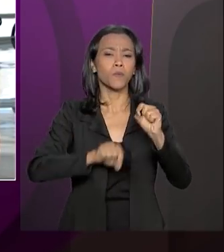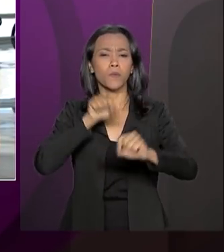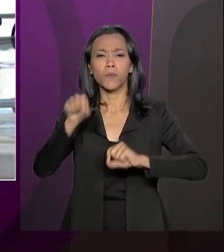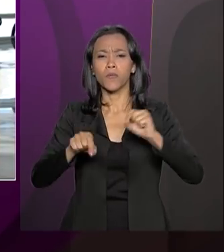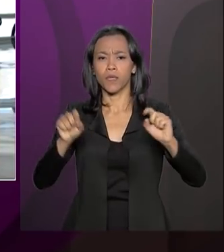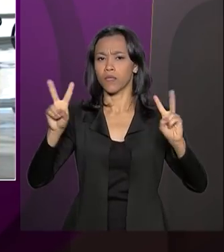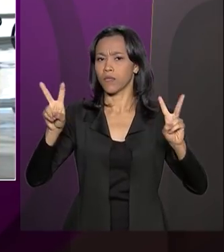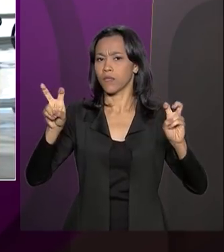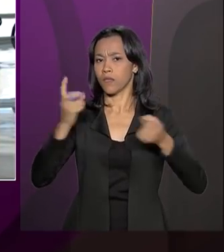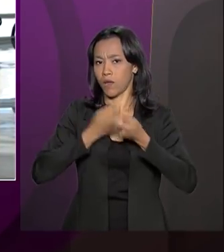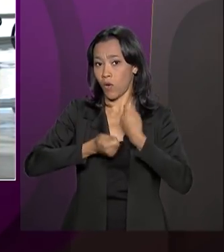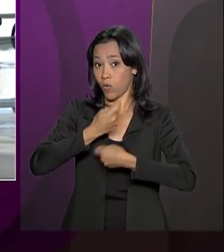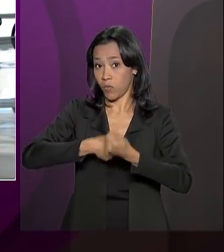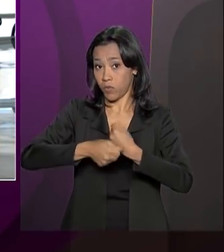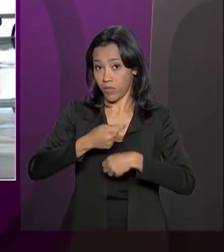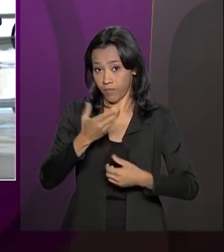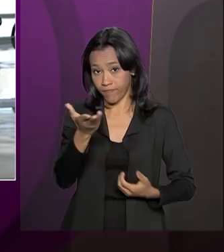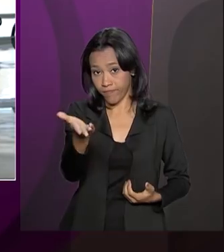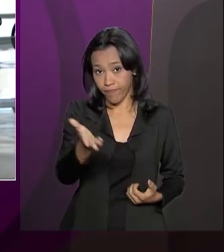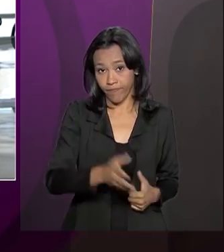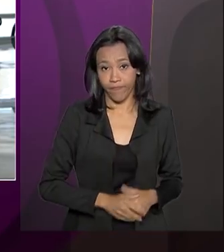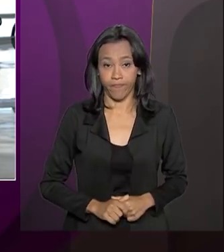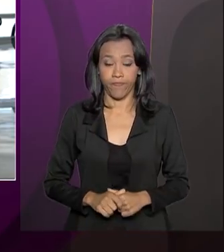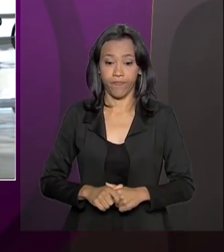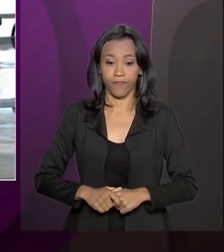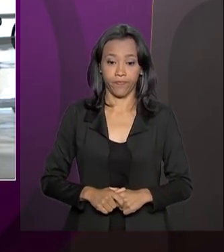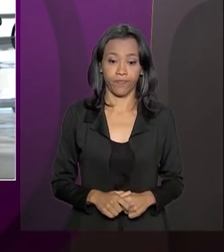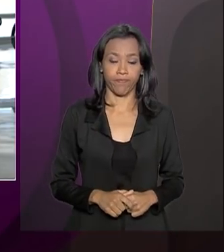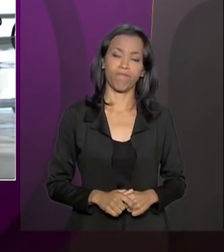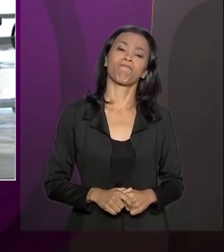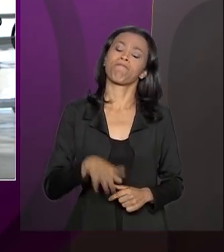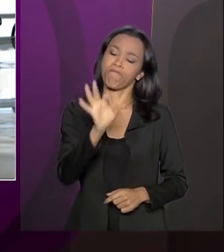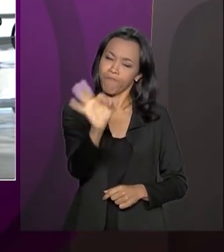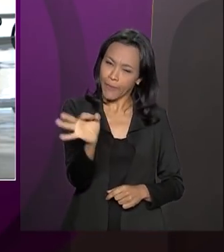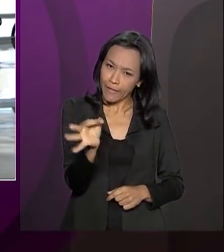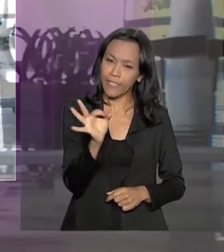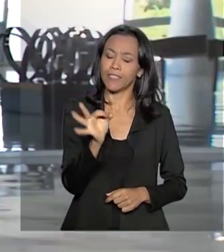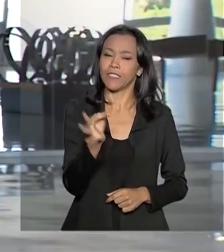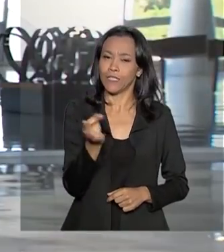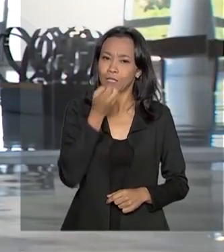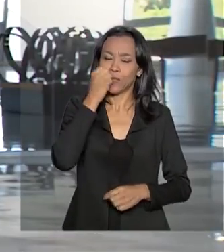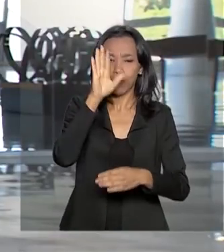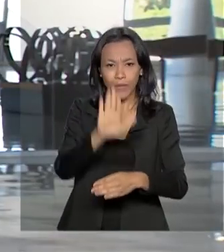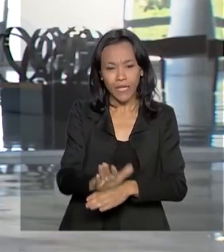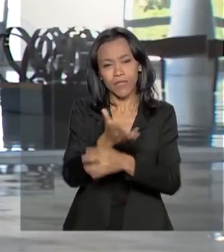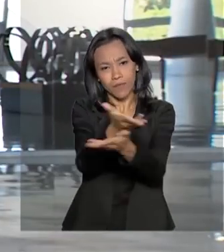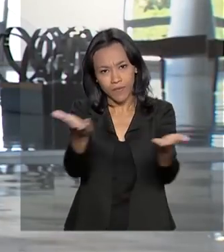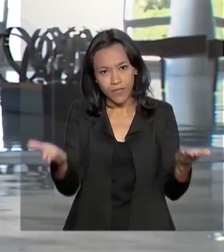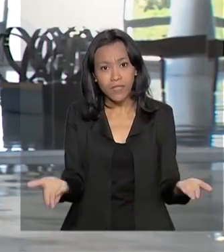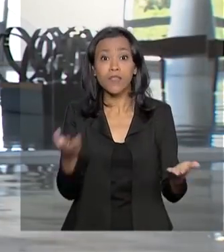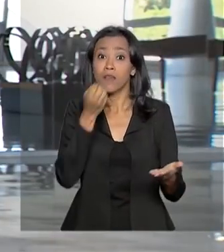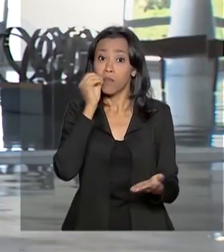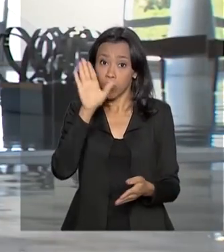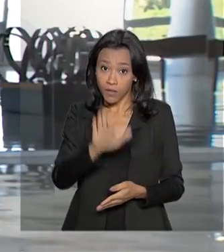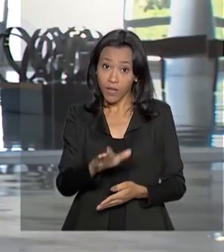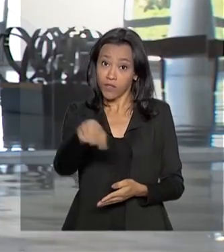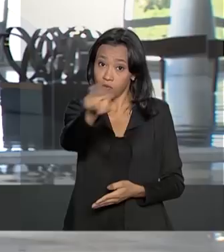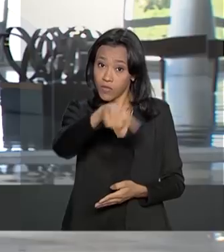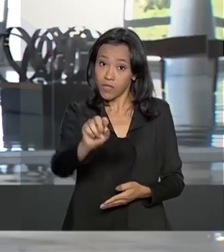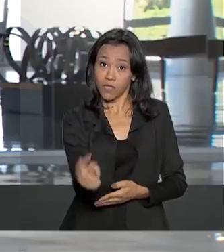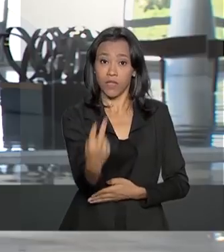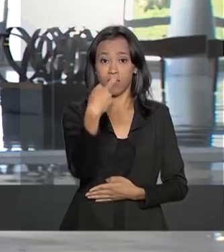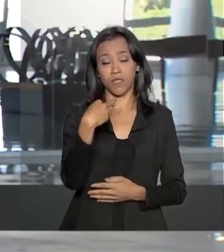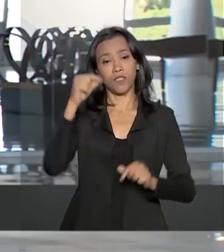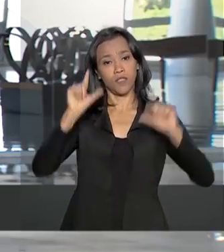economia. Luciana. É isso mesmo, Ricardo. Olá, boa tarde para você. Boa tarde para você que acompanha